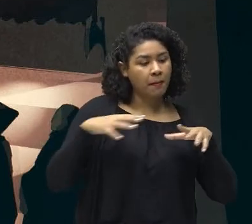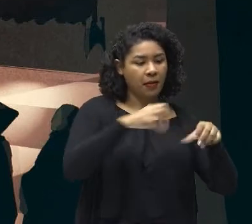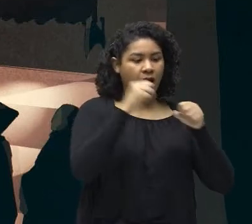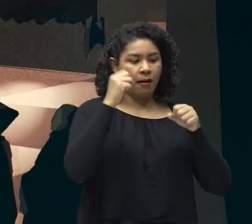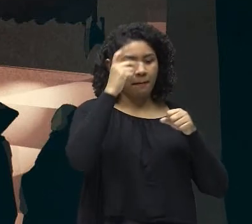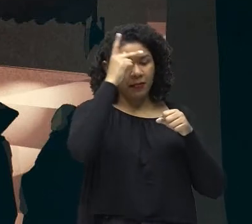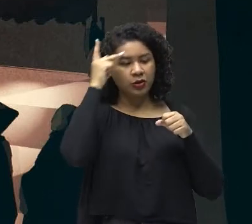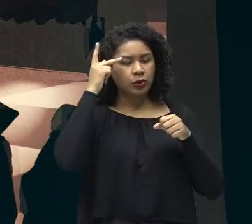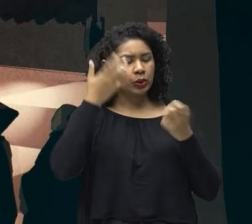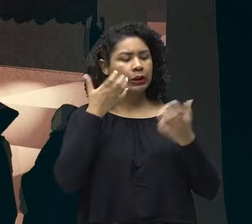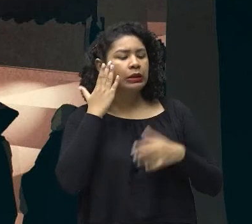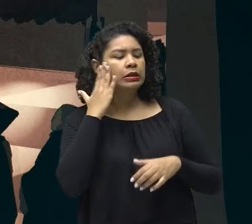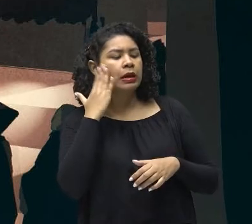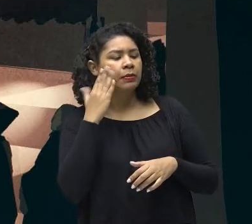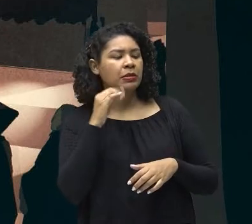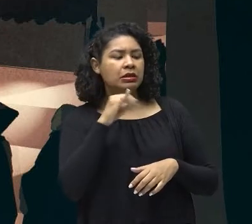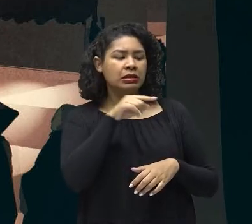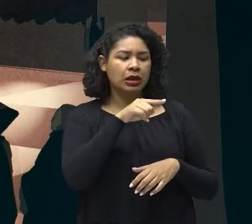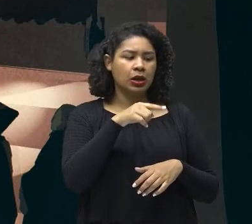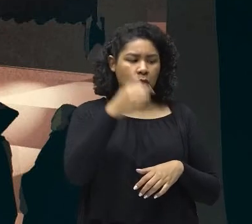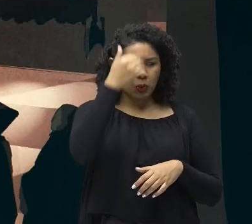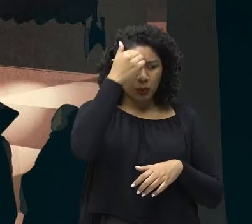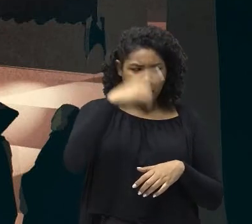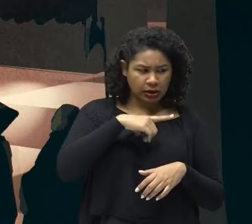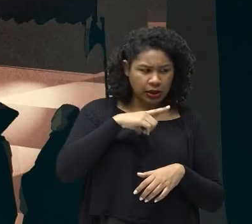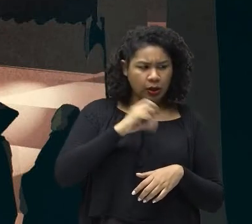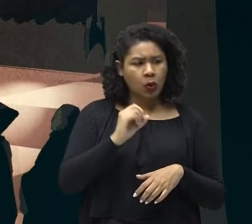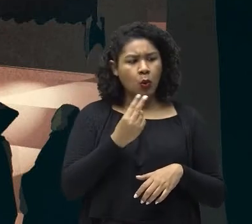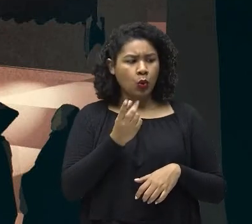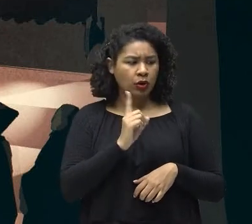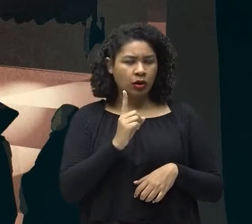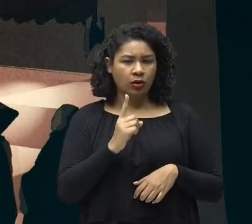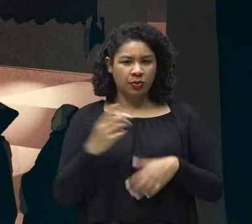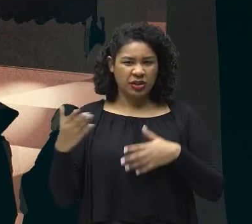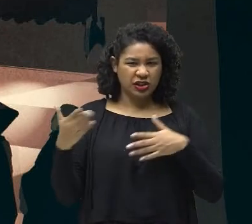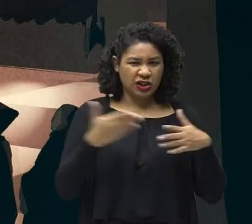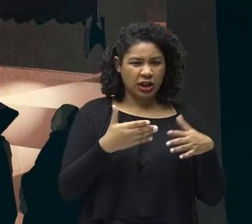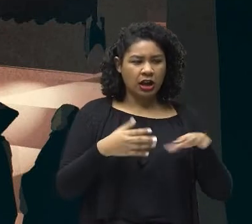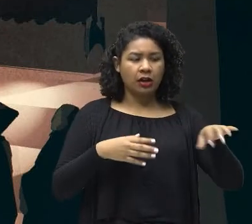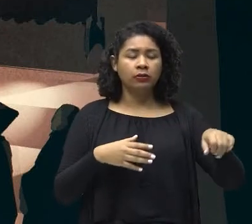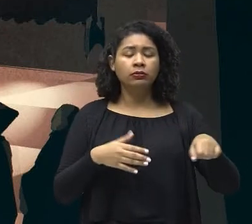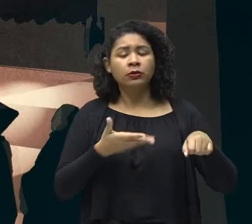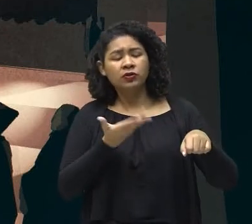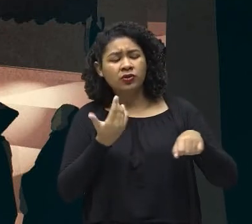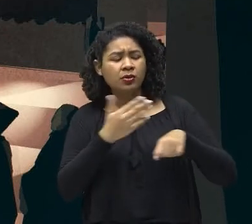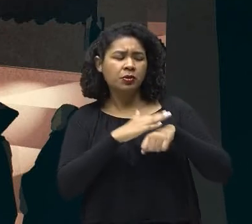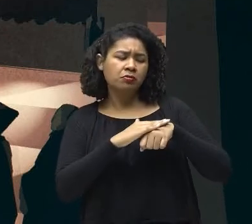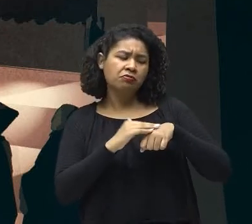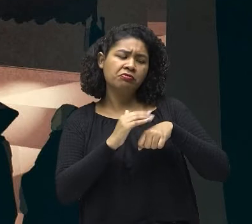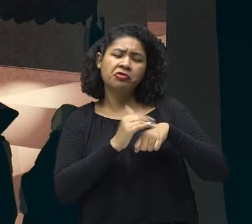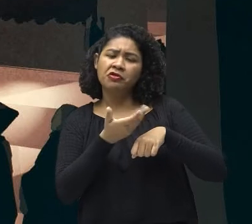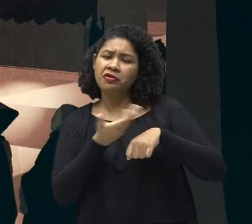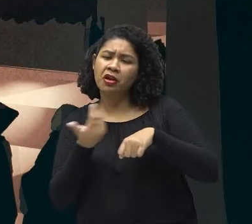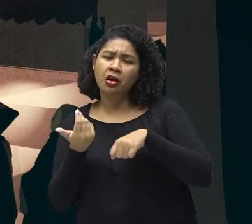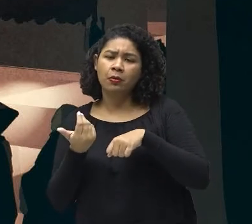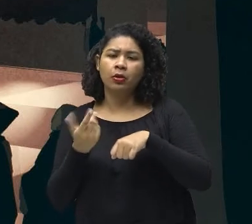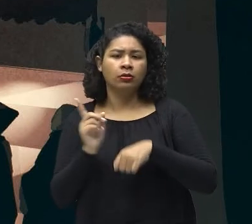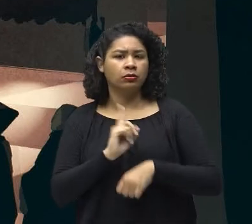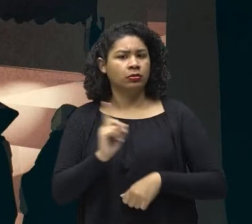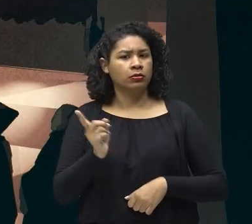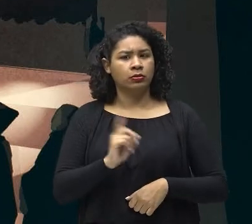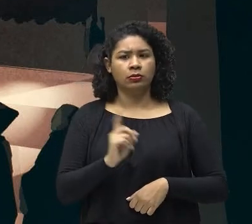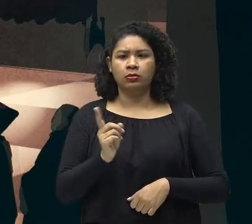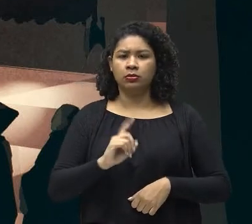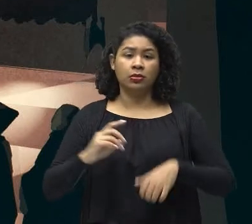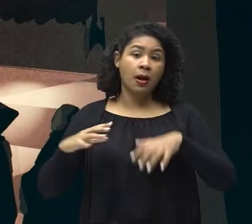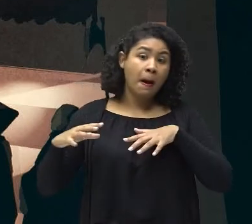aquela pessoa Era culpada ou não daquilo, Eles não chegavam fazendo carinho, não. Muito pelo contrário. Eles chegavam realmente a